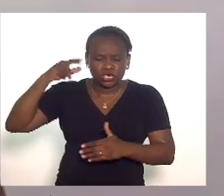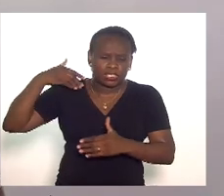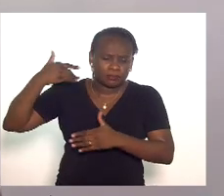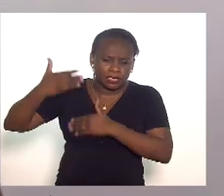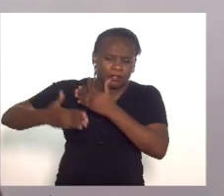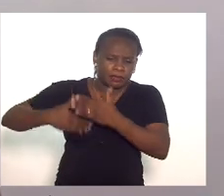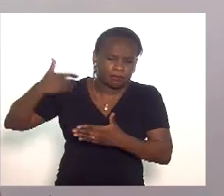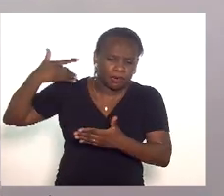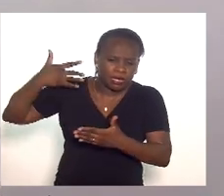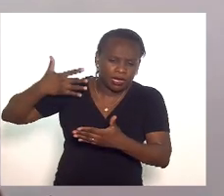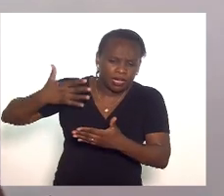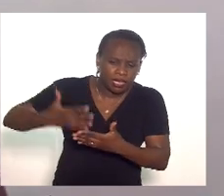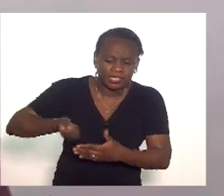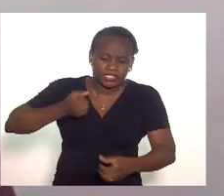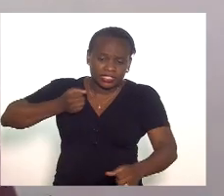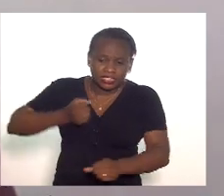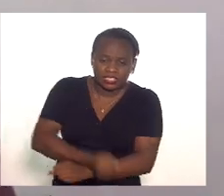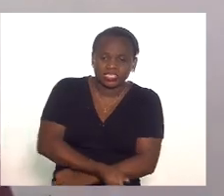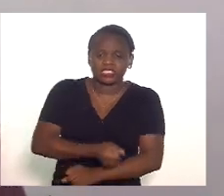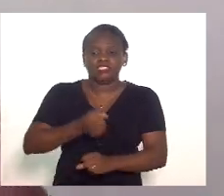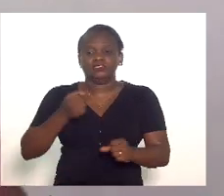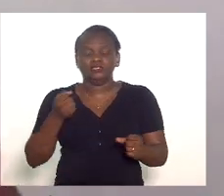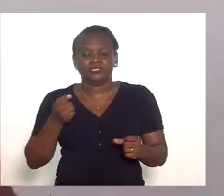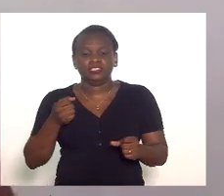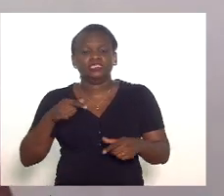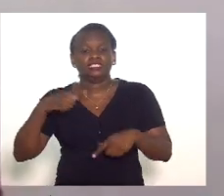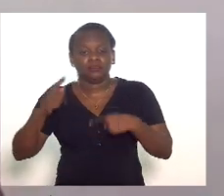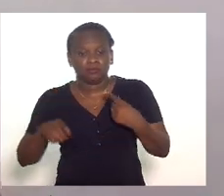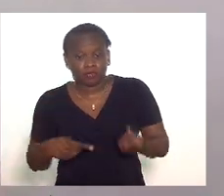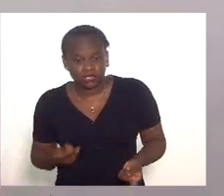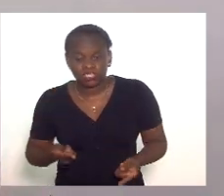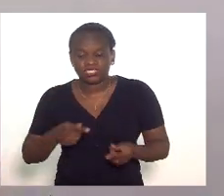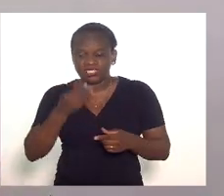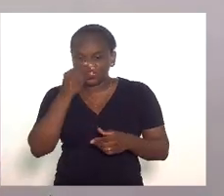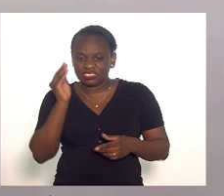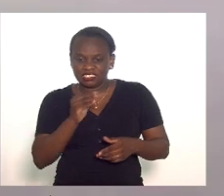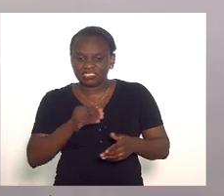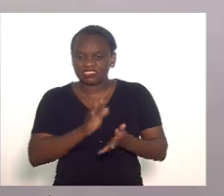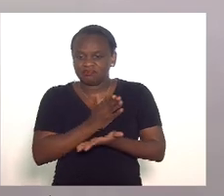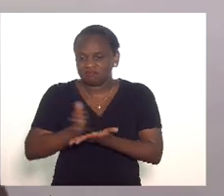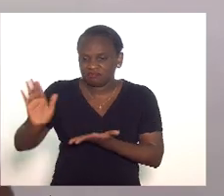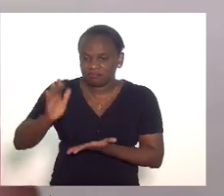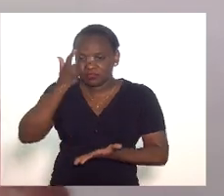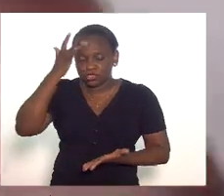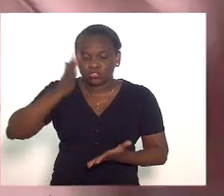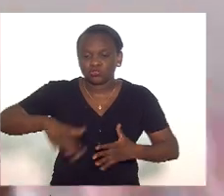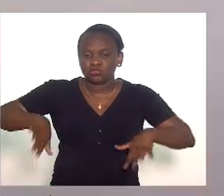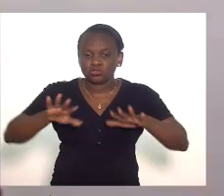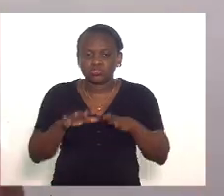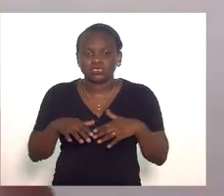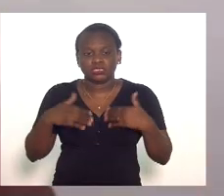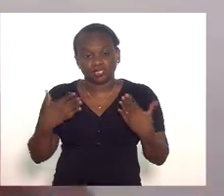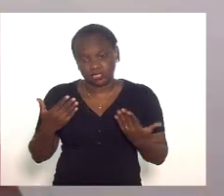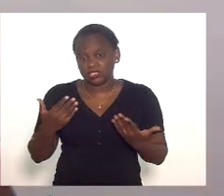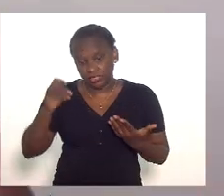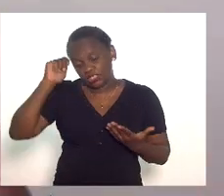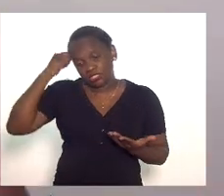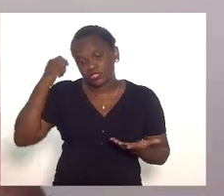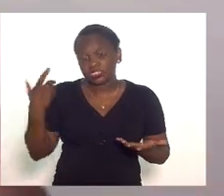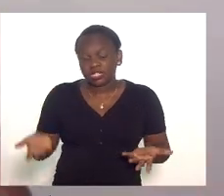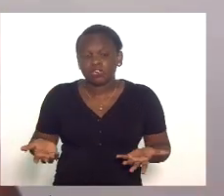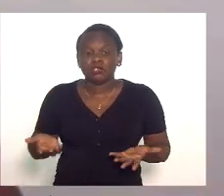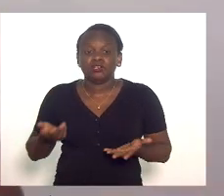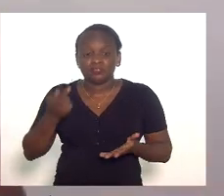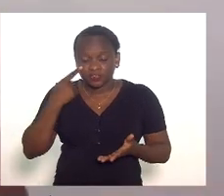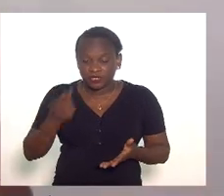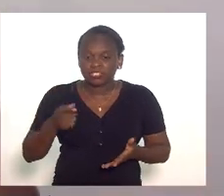de escravização e posteriormente marginalização dessas pessoas então das pessoas negras então